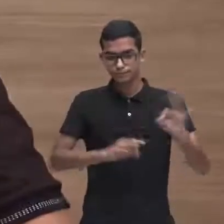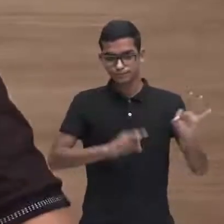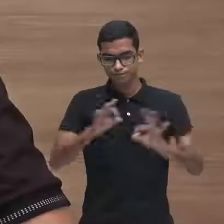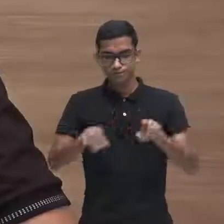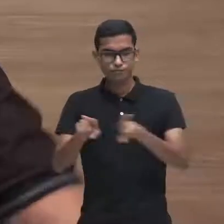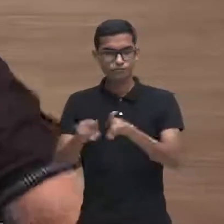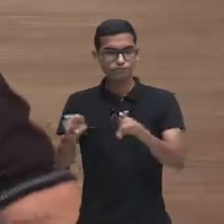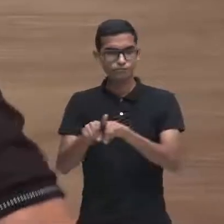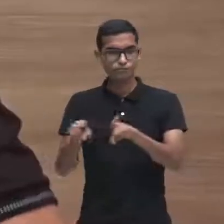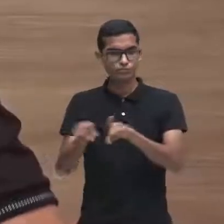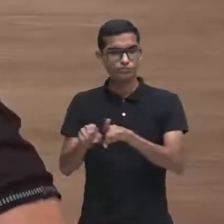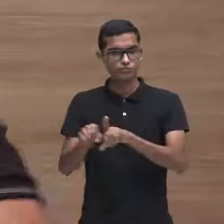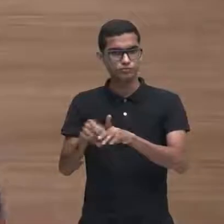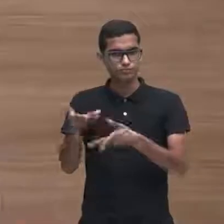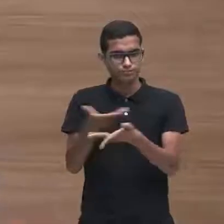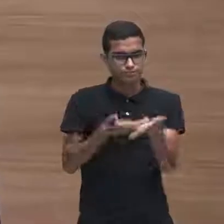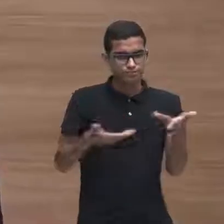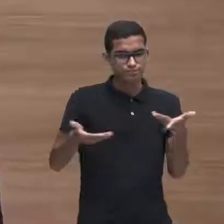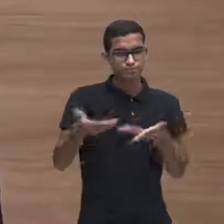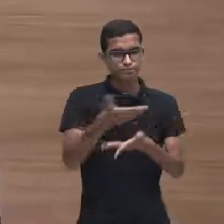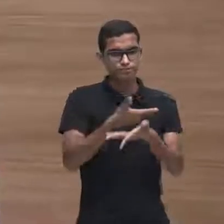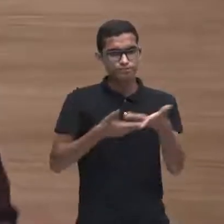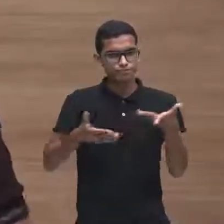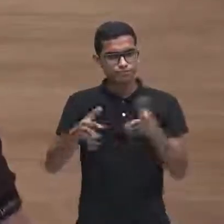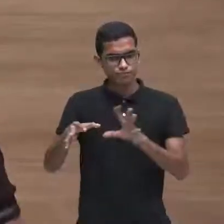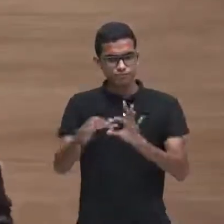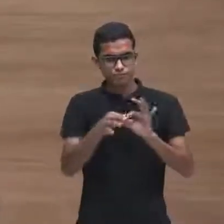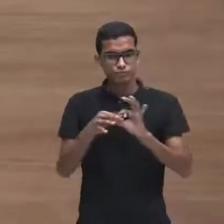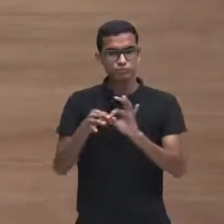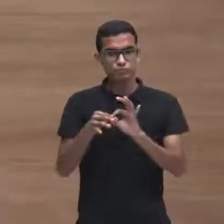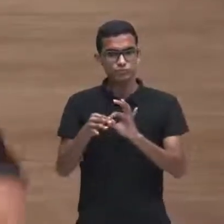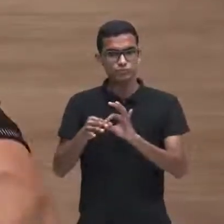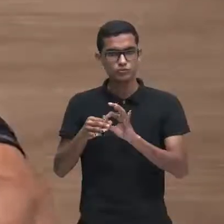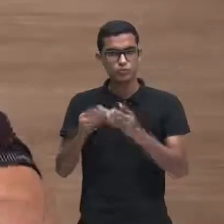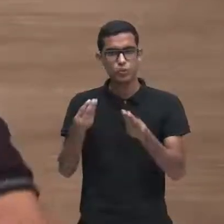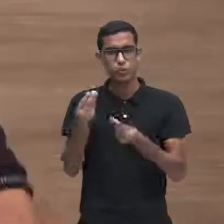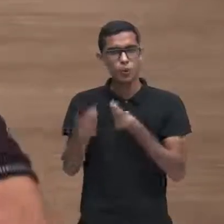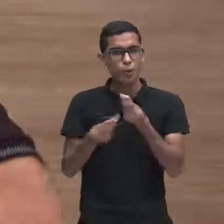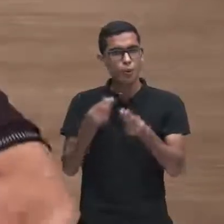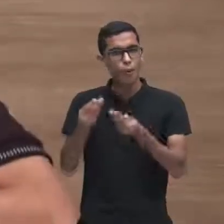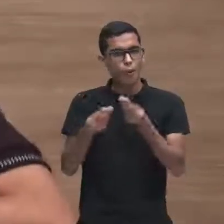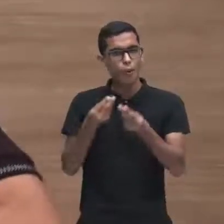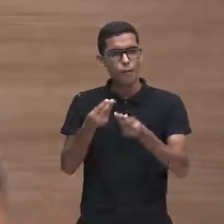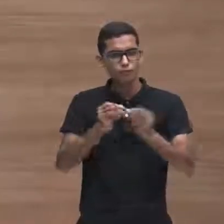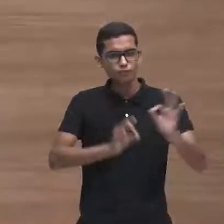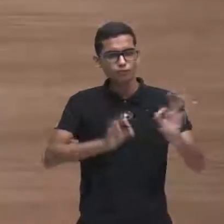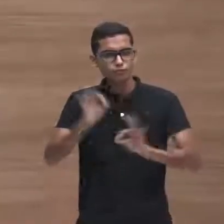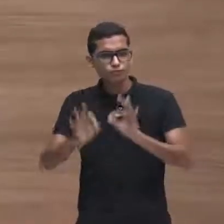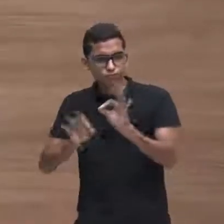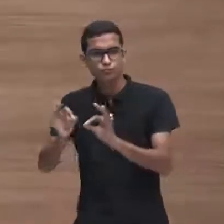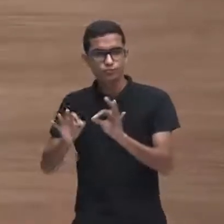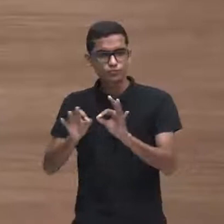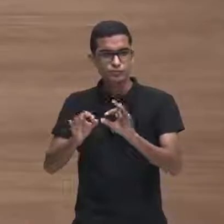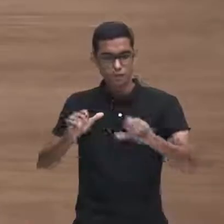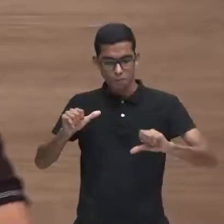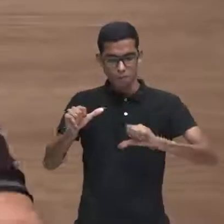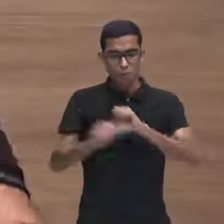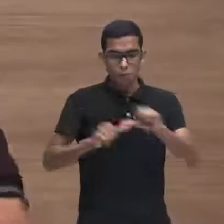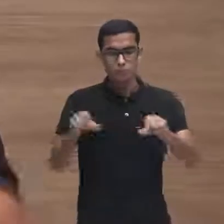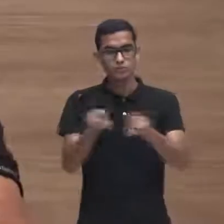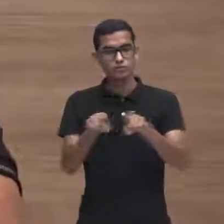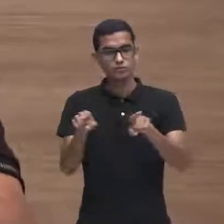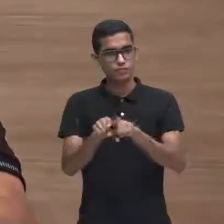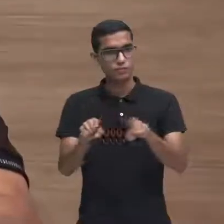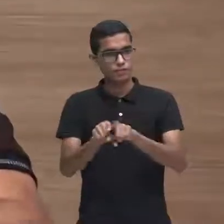relações que ele como ser humano ele se constrói ele se desconstrói ele se reconstrói e não